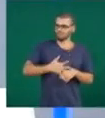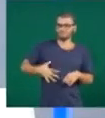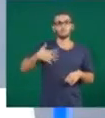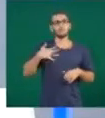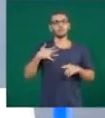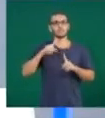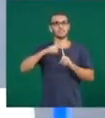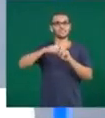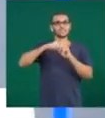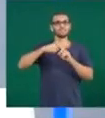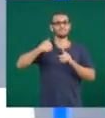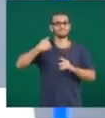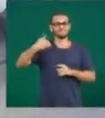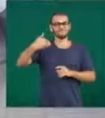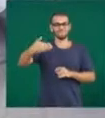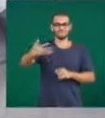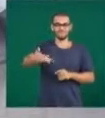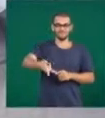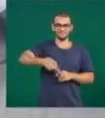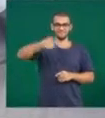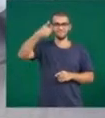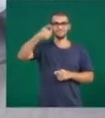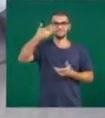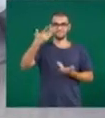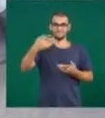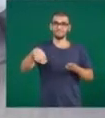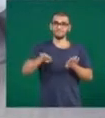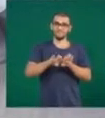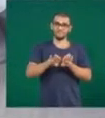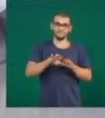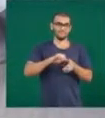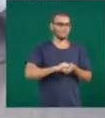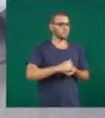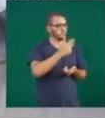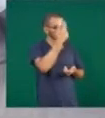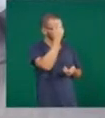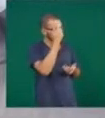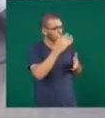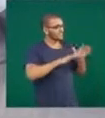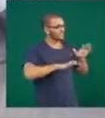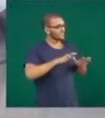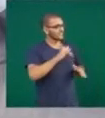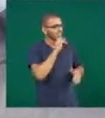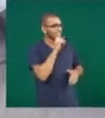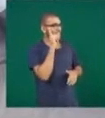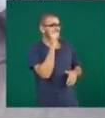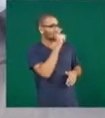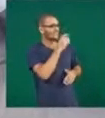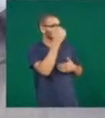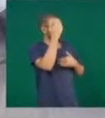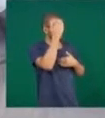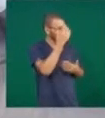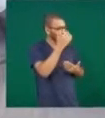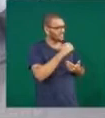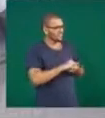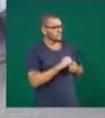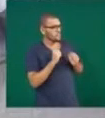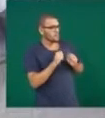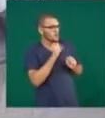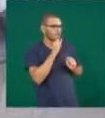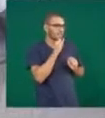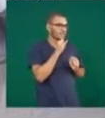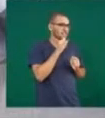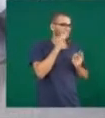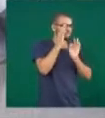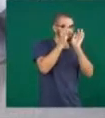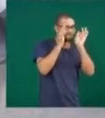consequentemente, melhoram também. Quem tem dificuldade em lidar com essa questão da gratidão, é possível aprender por meio de uma terapia,